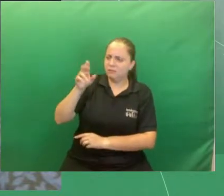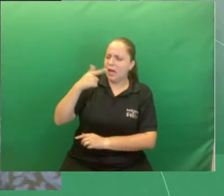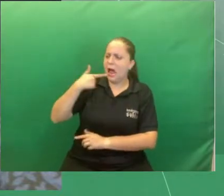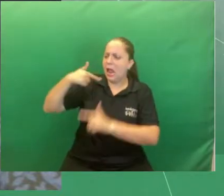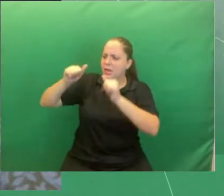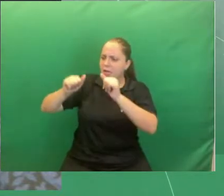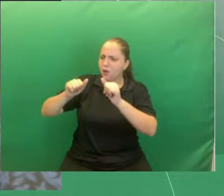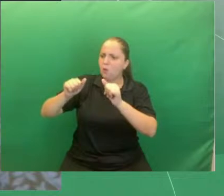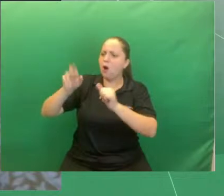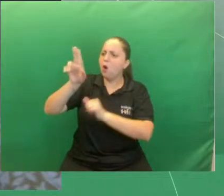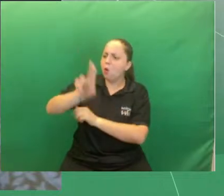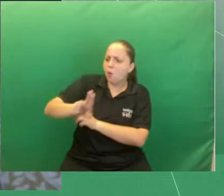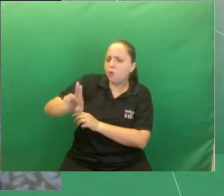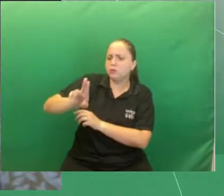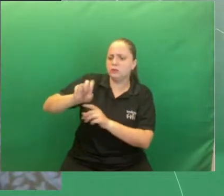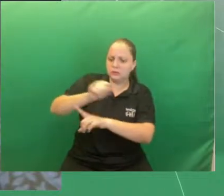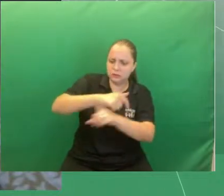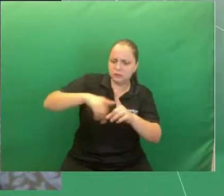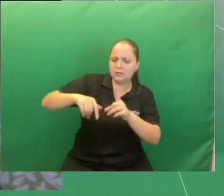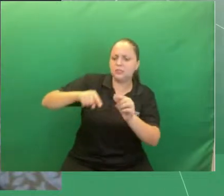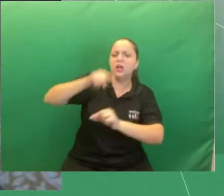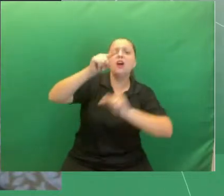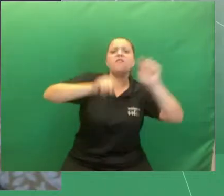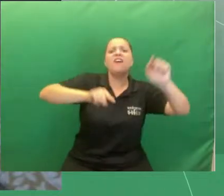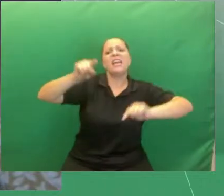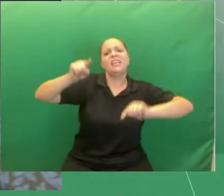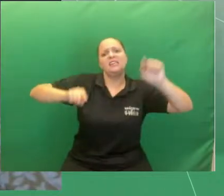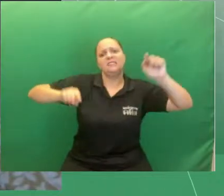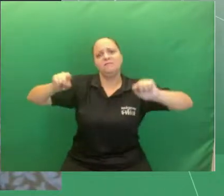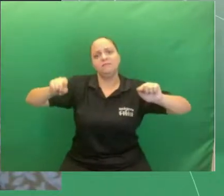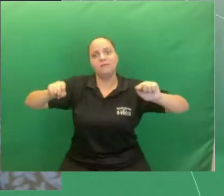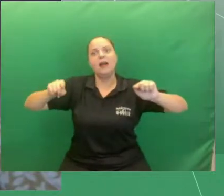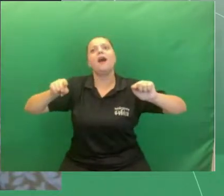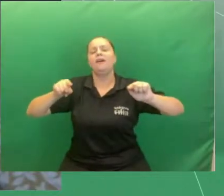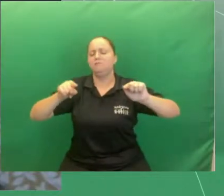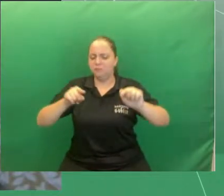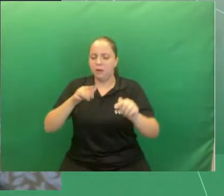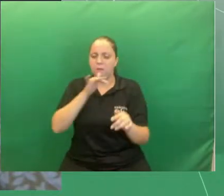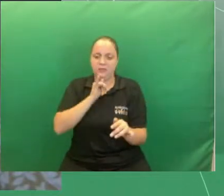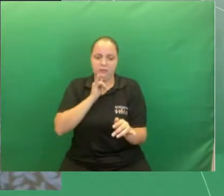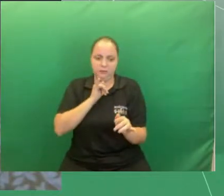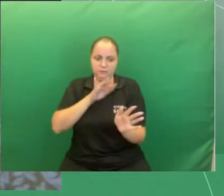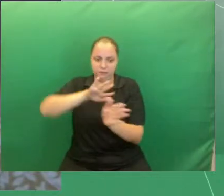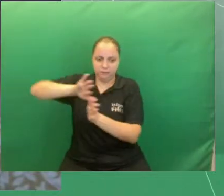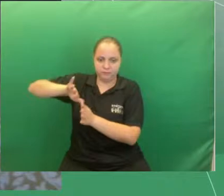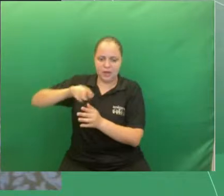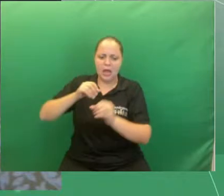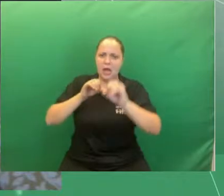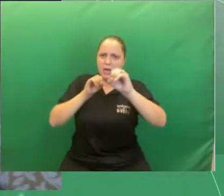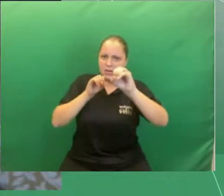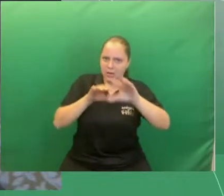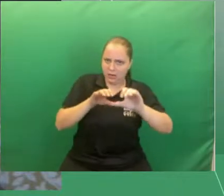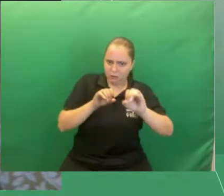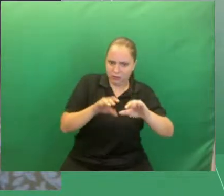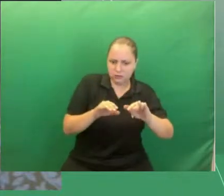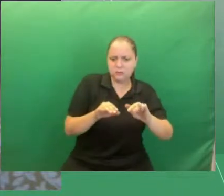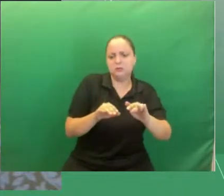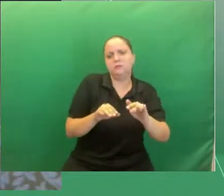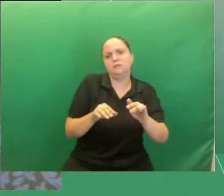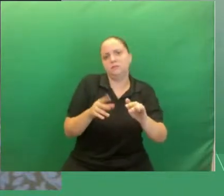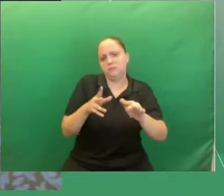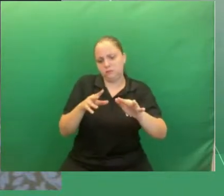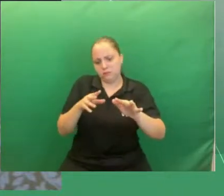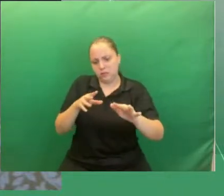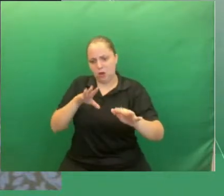E a sociolinguística educacional é um grande avanço, né, para o ensino de língua portuguesa ao buscar